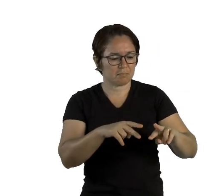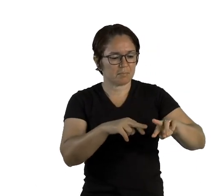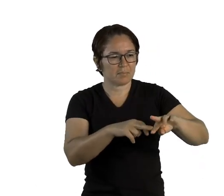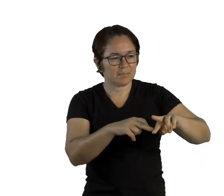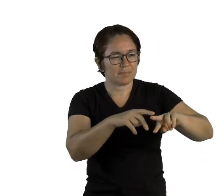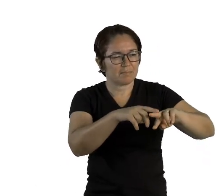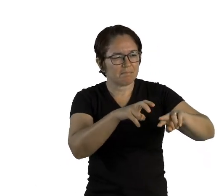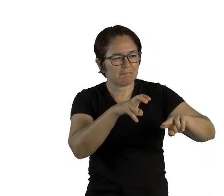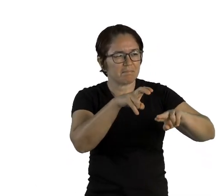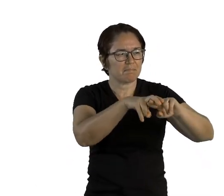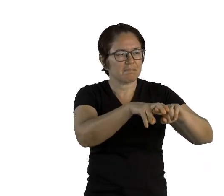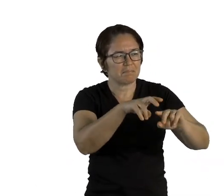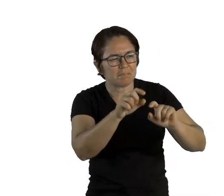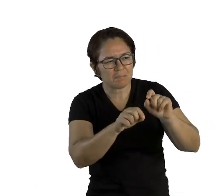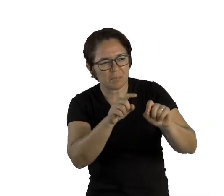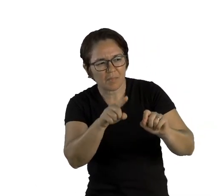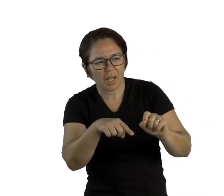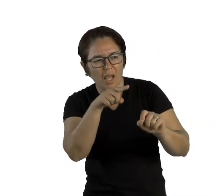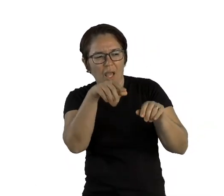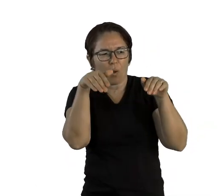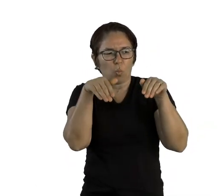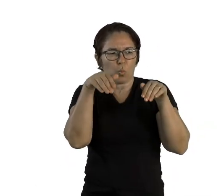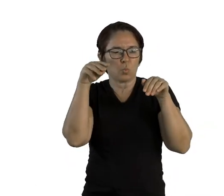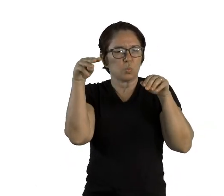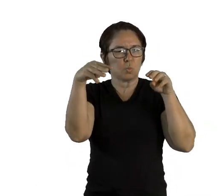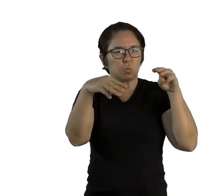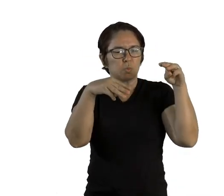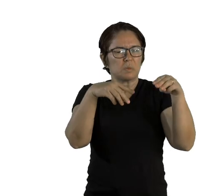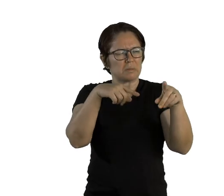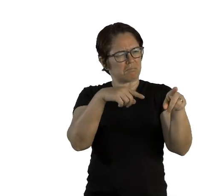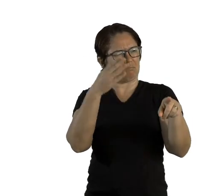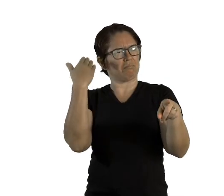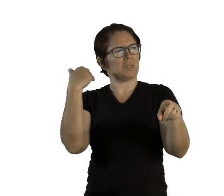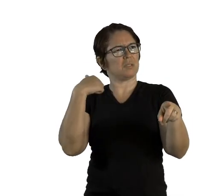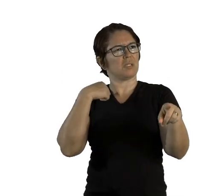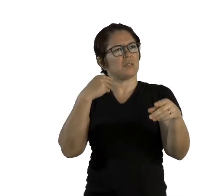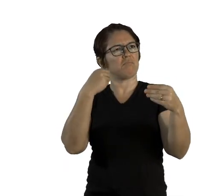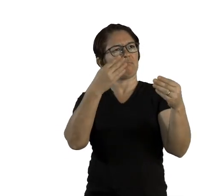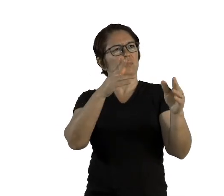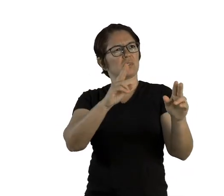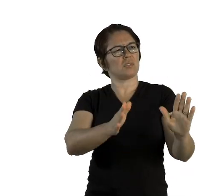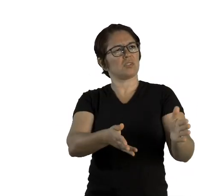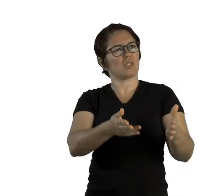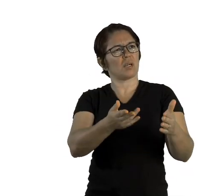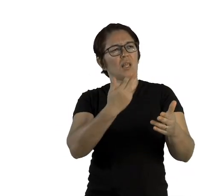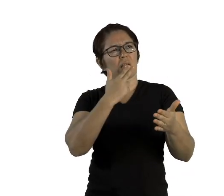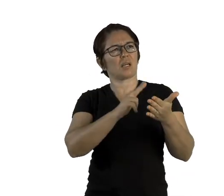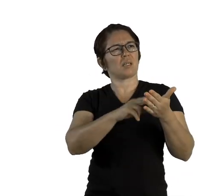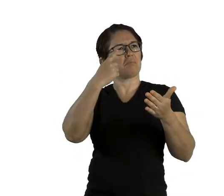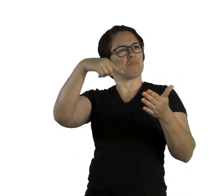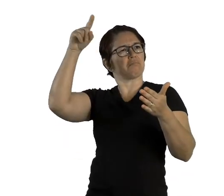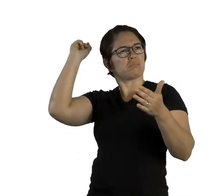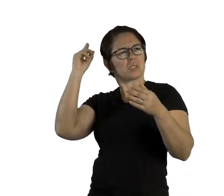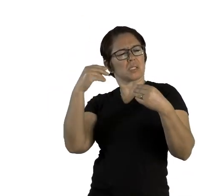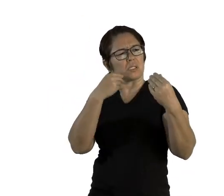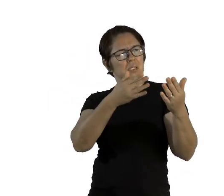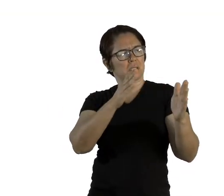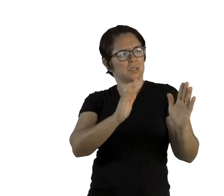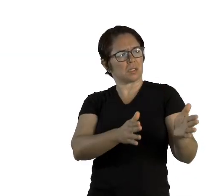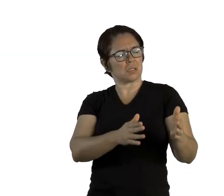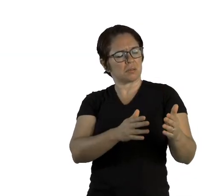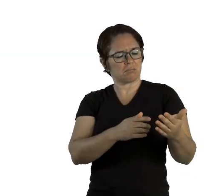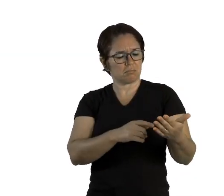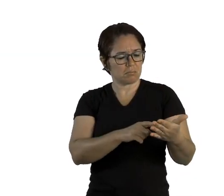O ursinho, a quem ele entregou a primeira carta. Mas a última carta era para... Cachinhos